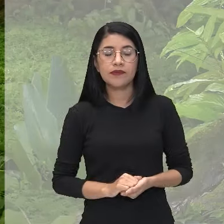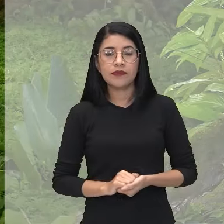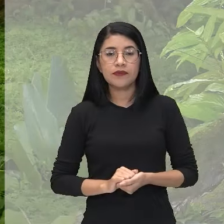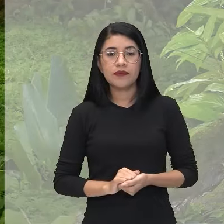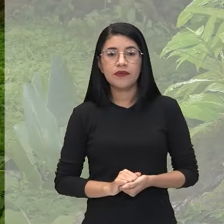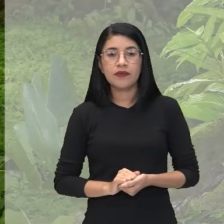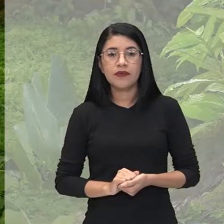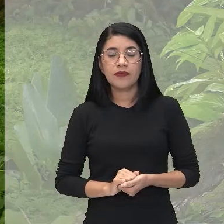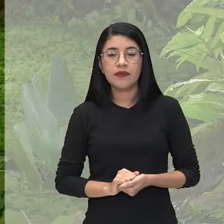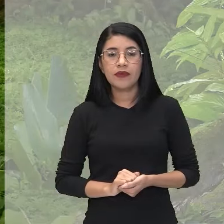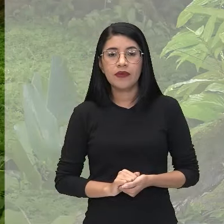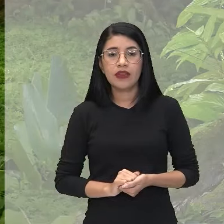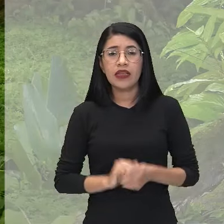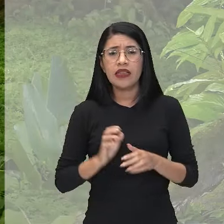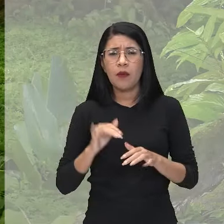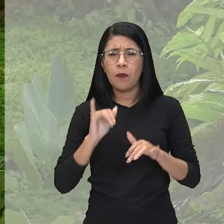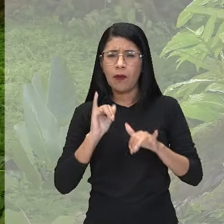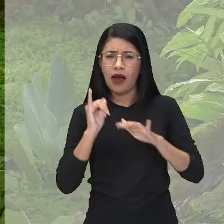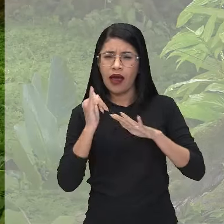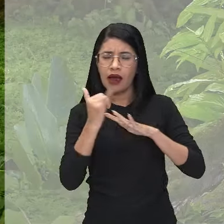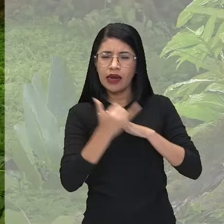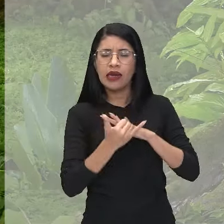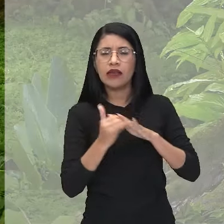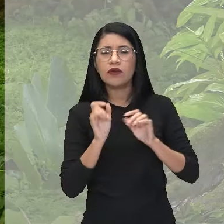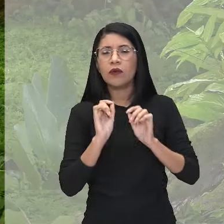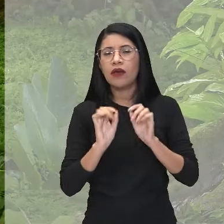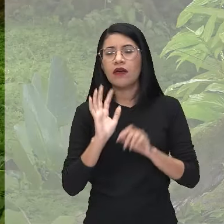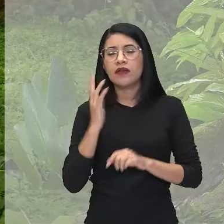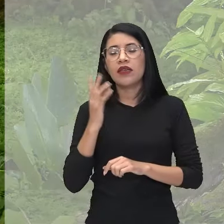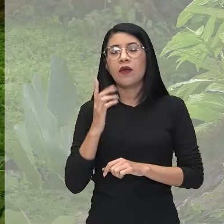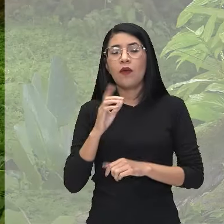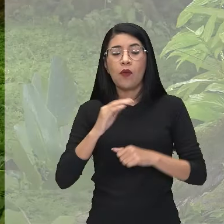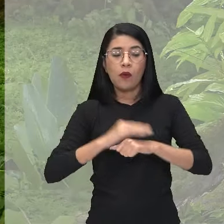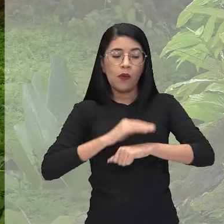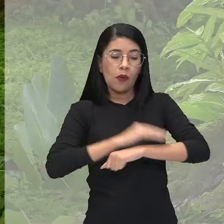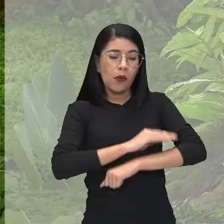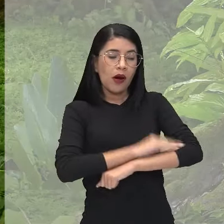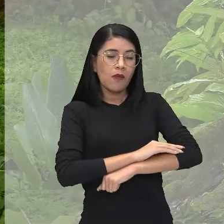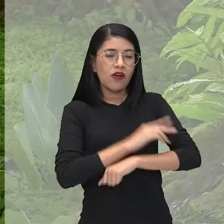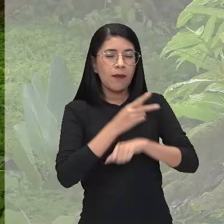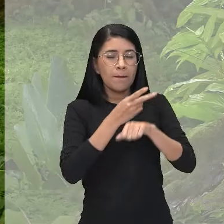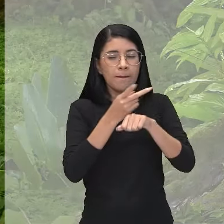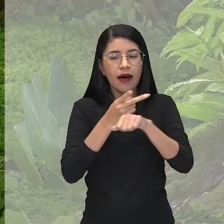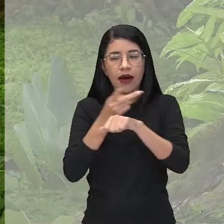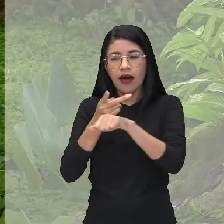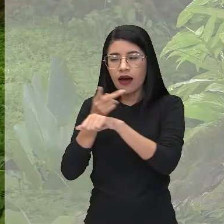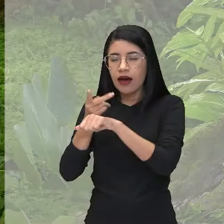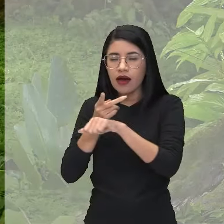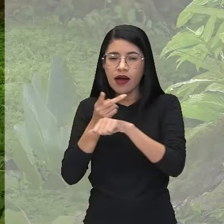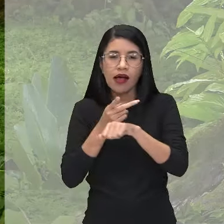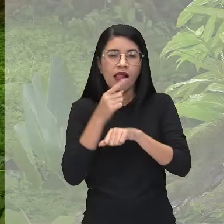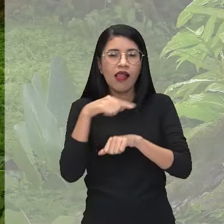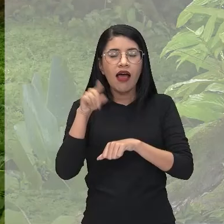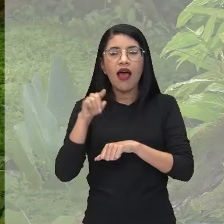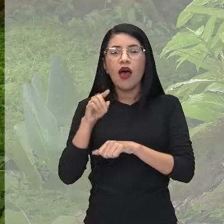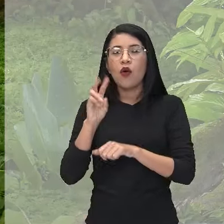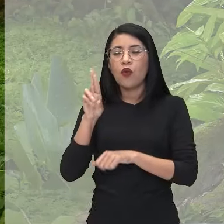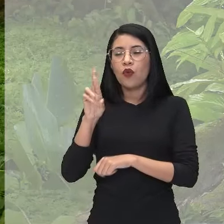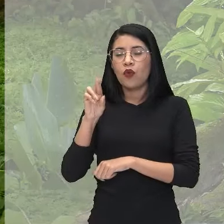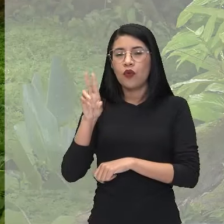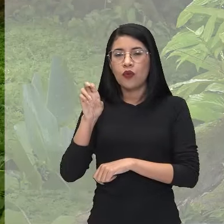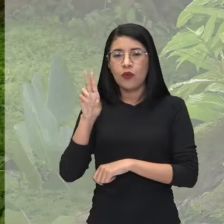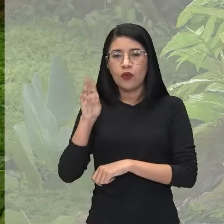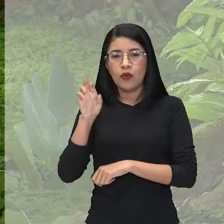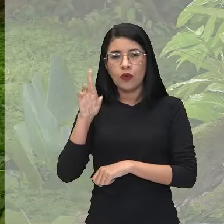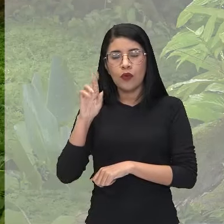levando, esse enredo vai levar o tarobequeiro a sair em busca do urubu-rei, que é um guardião do fogo e